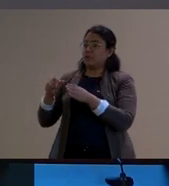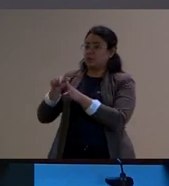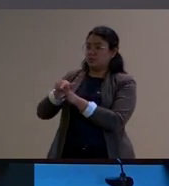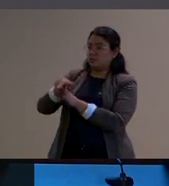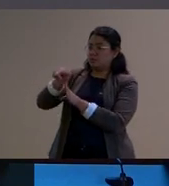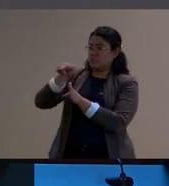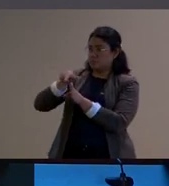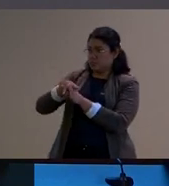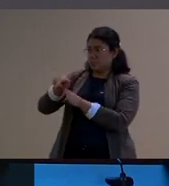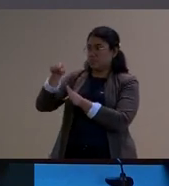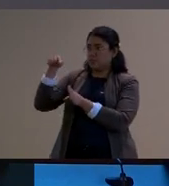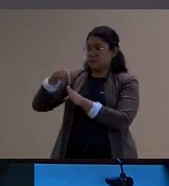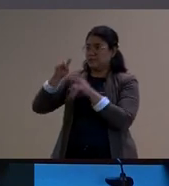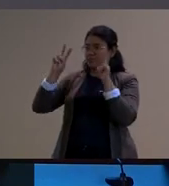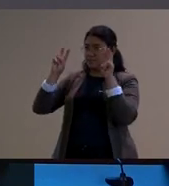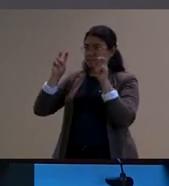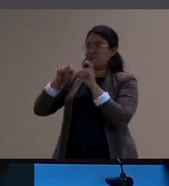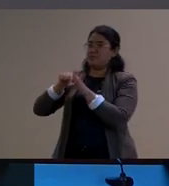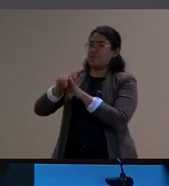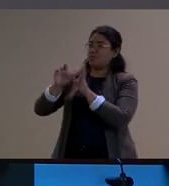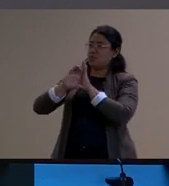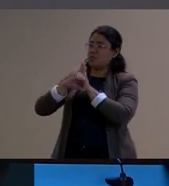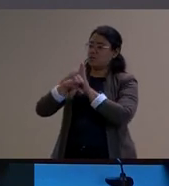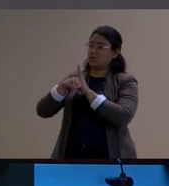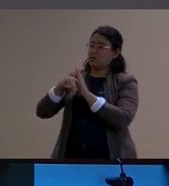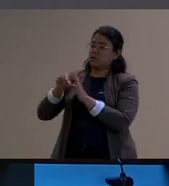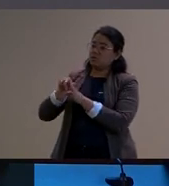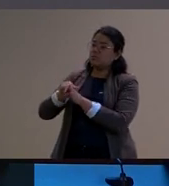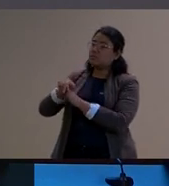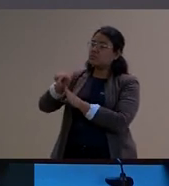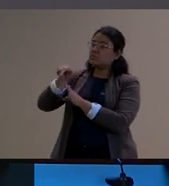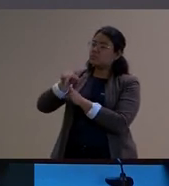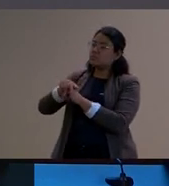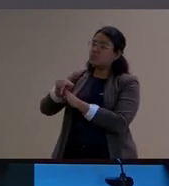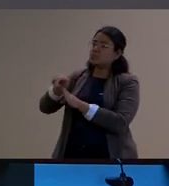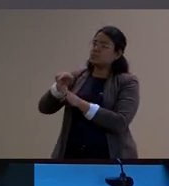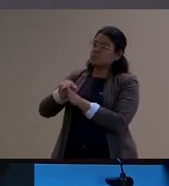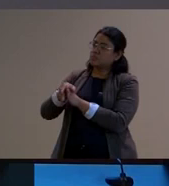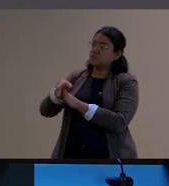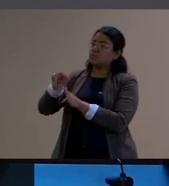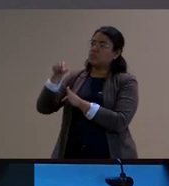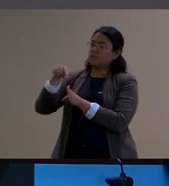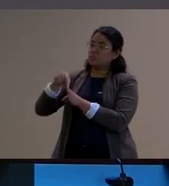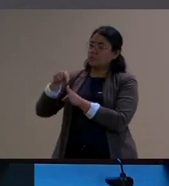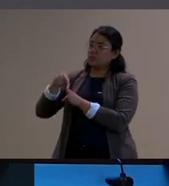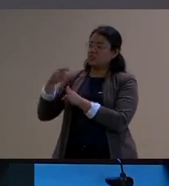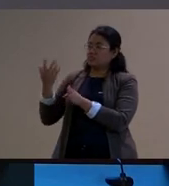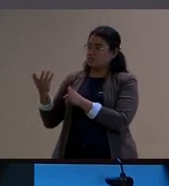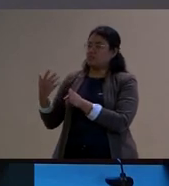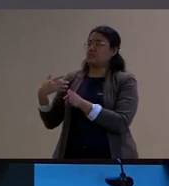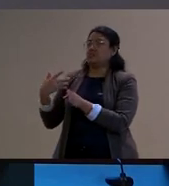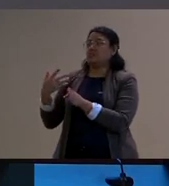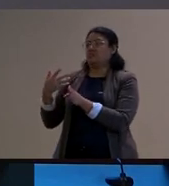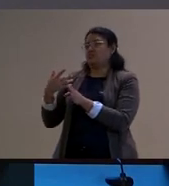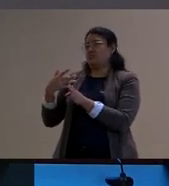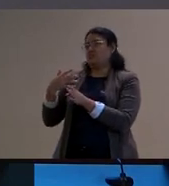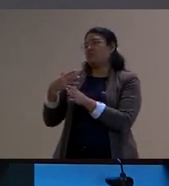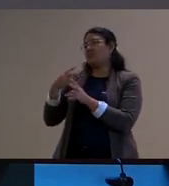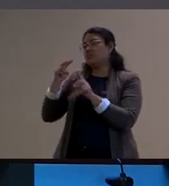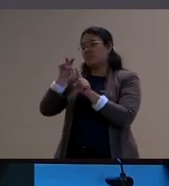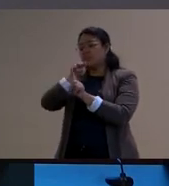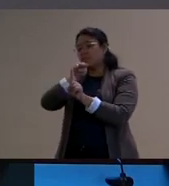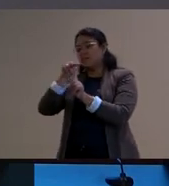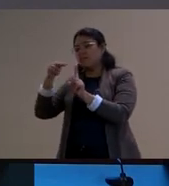aconselhamento e essa continuação que permite então várias interpretações e a